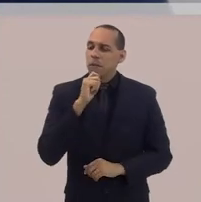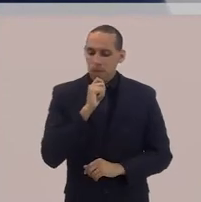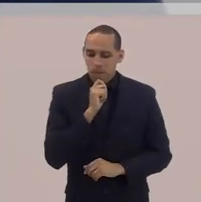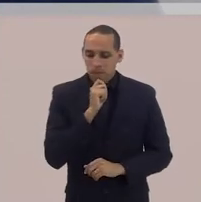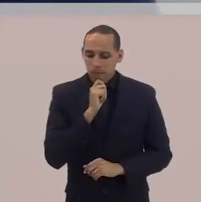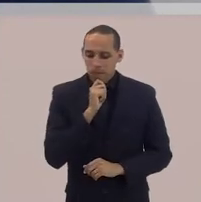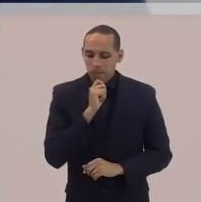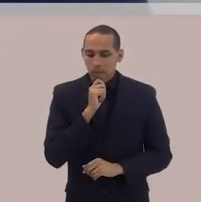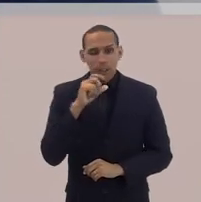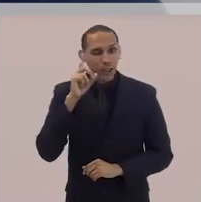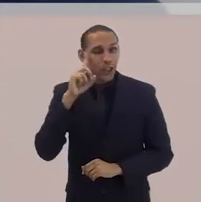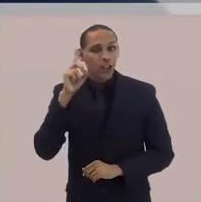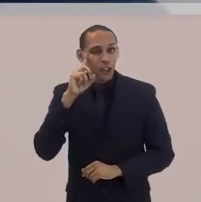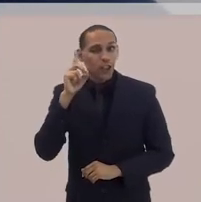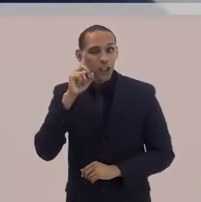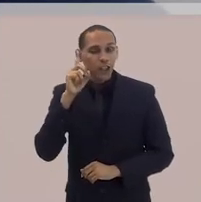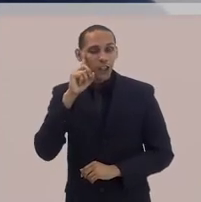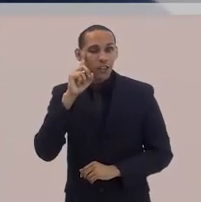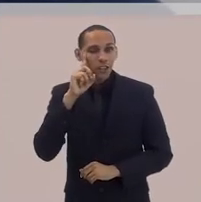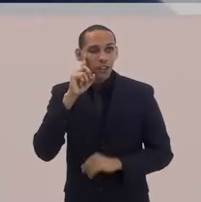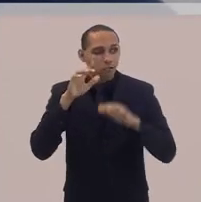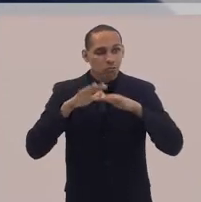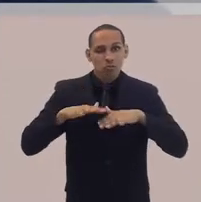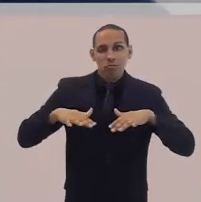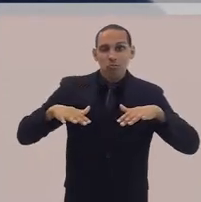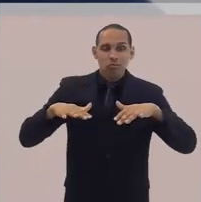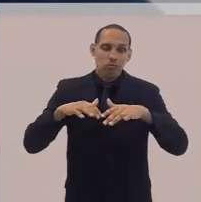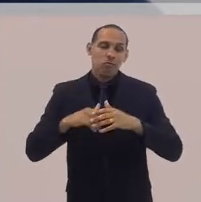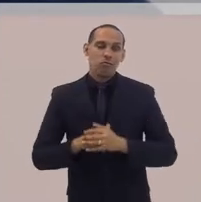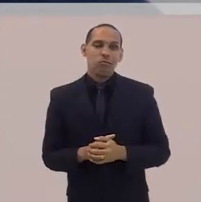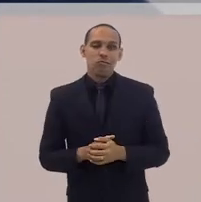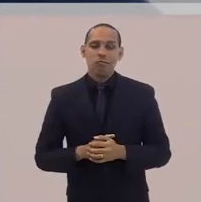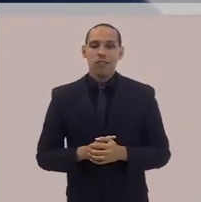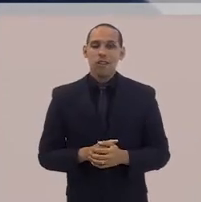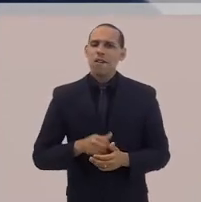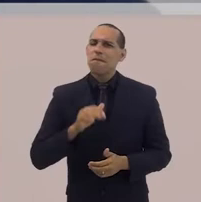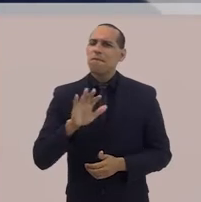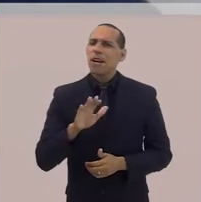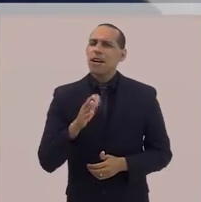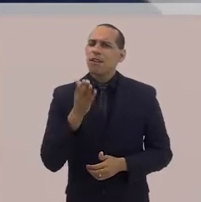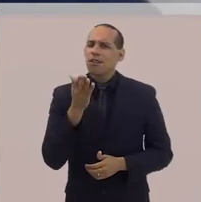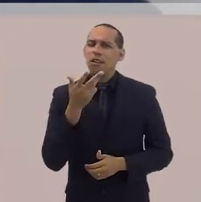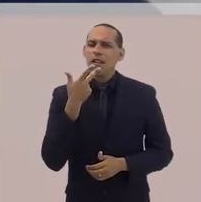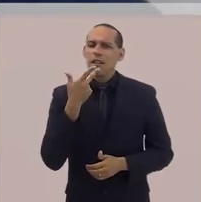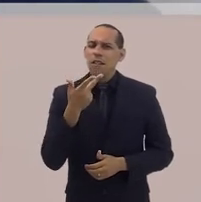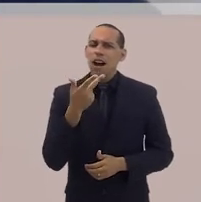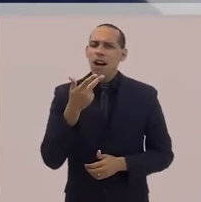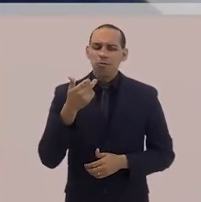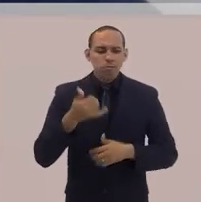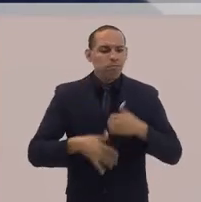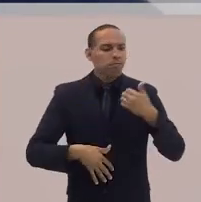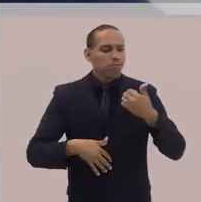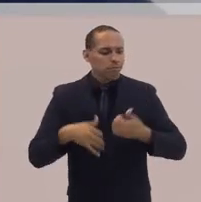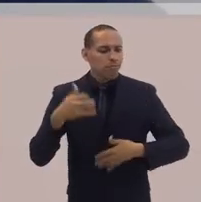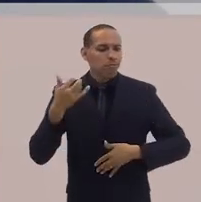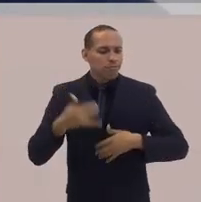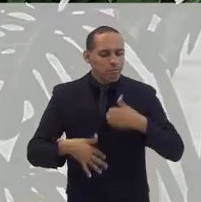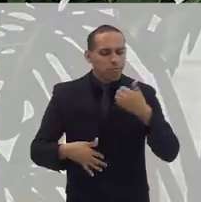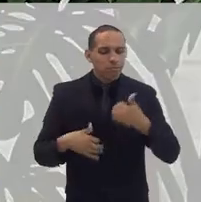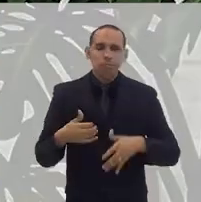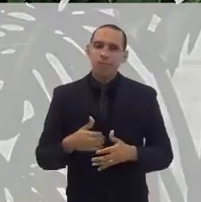do dia a dia, do cotidiano de todo mundo? Mas, enquanto o senhor falava,